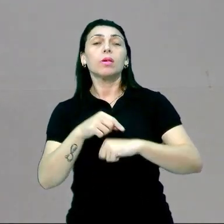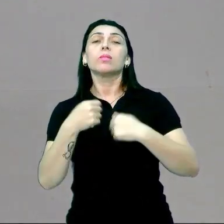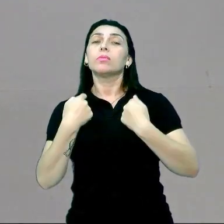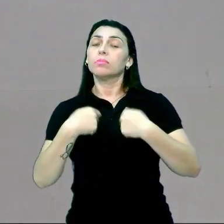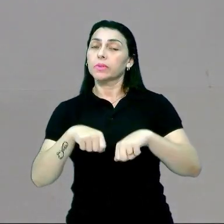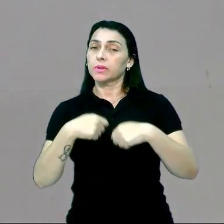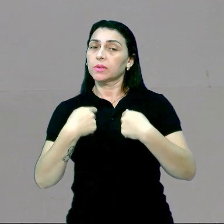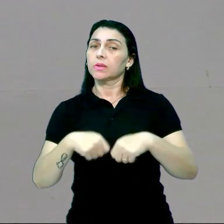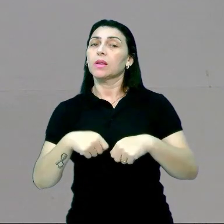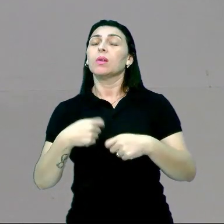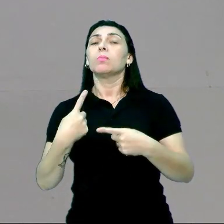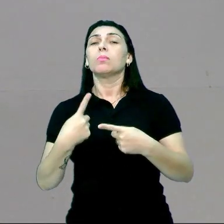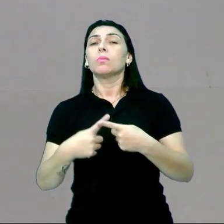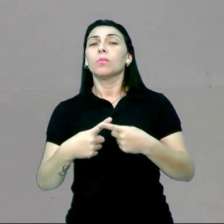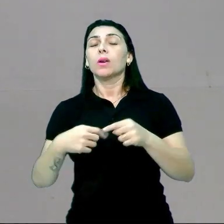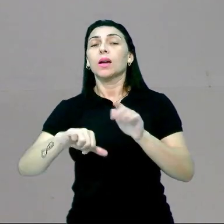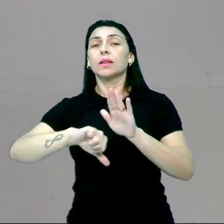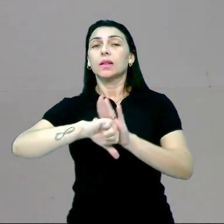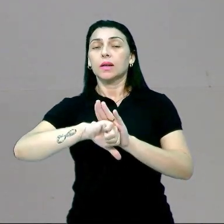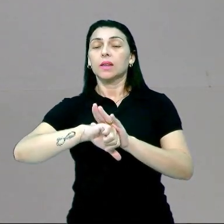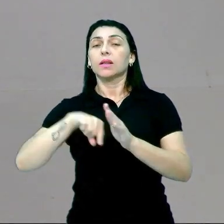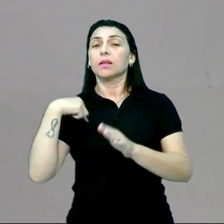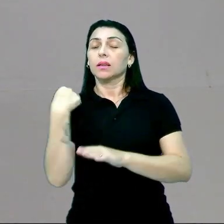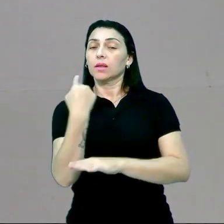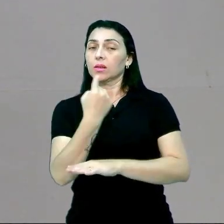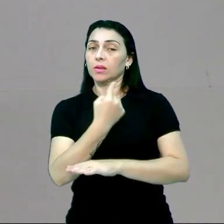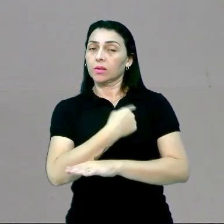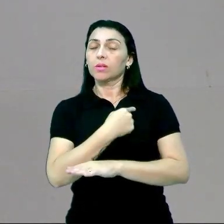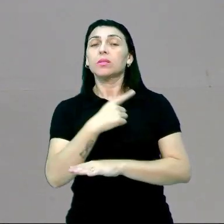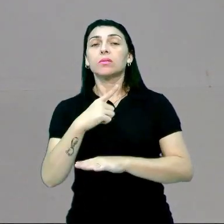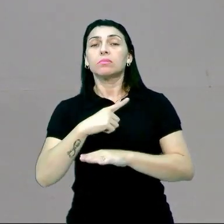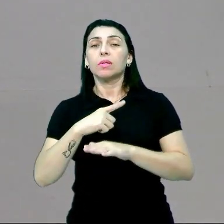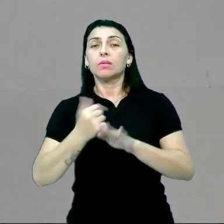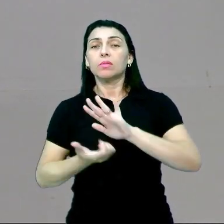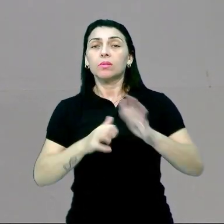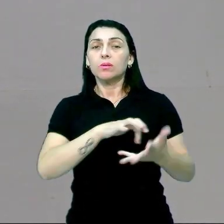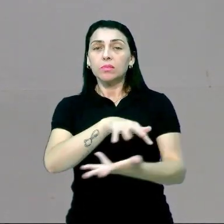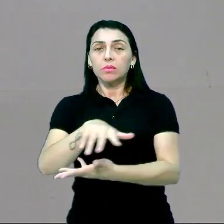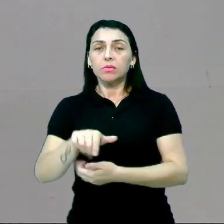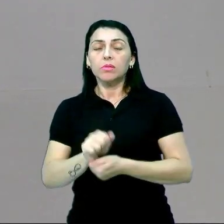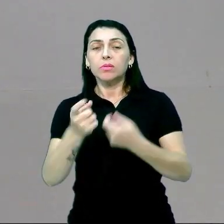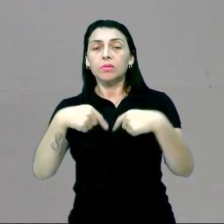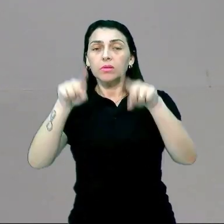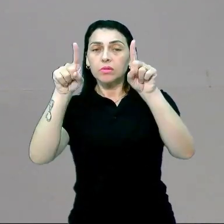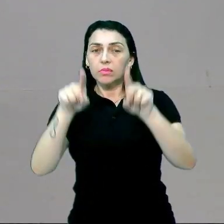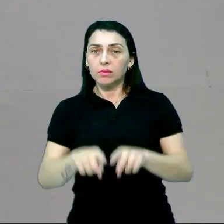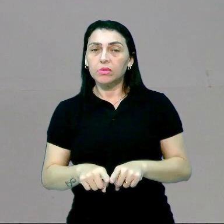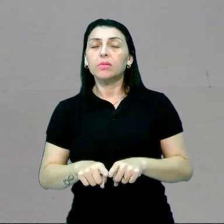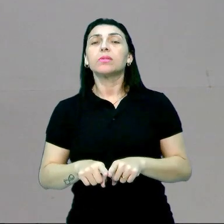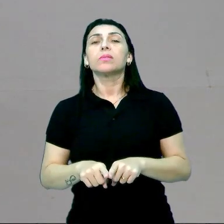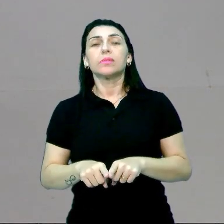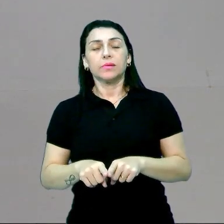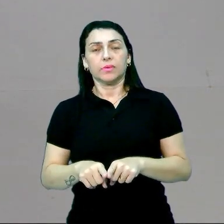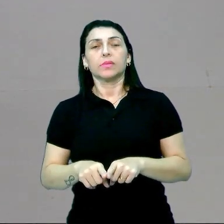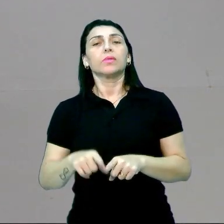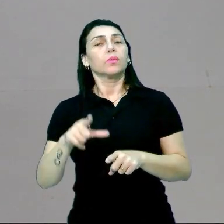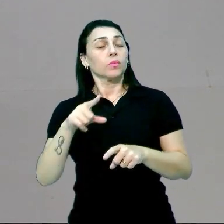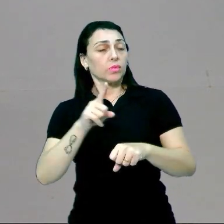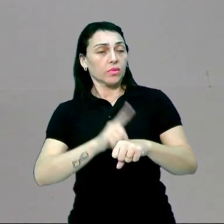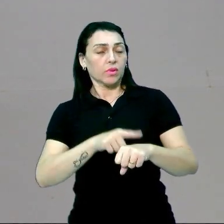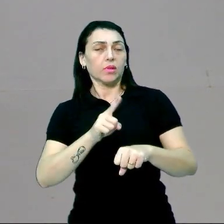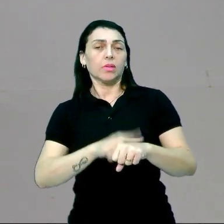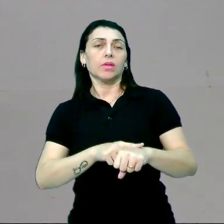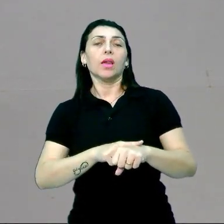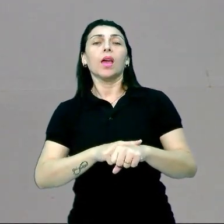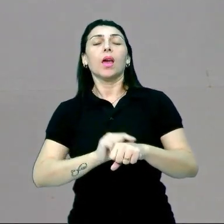estava dispondo por conta da crise sanitária que todos nós apresentamos. Então, o trabalhador, com tempo flexível,